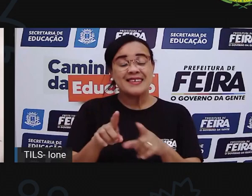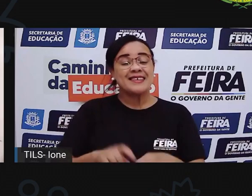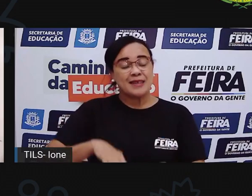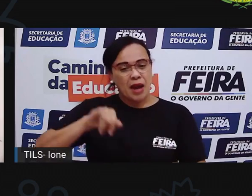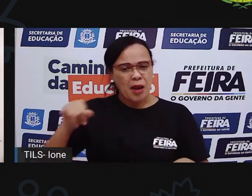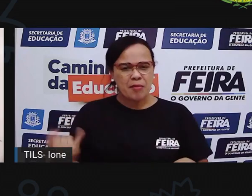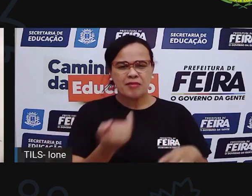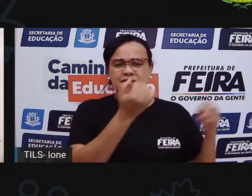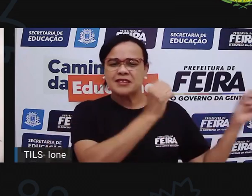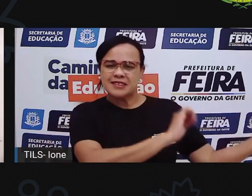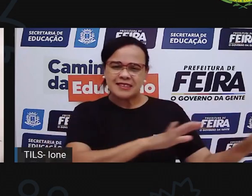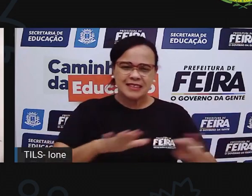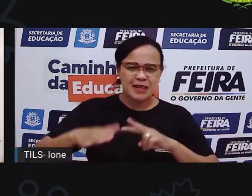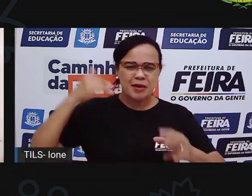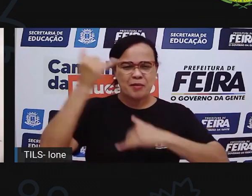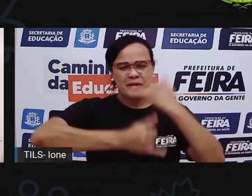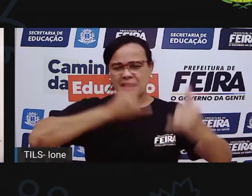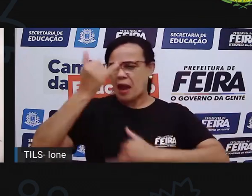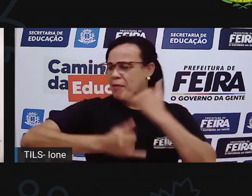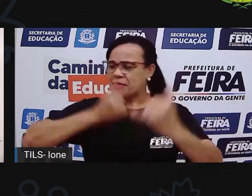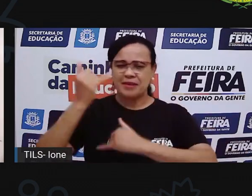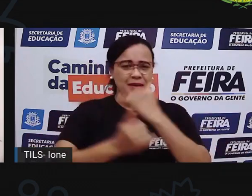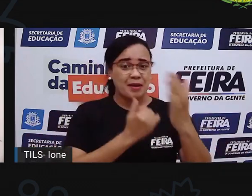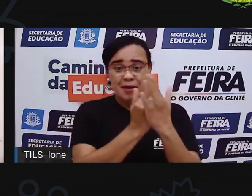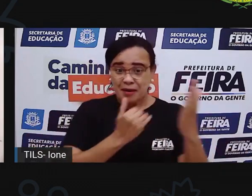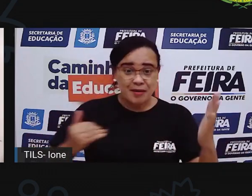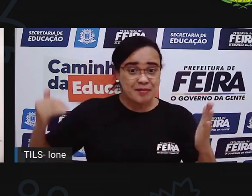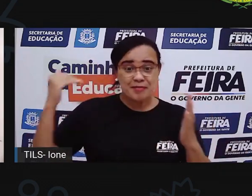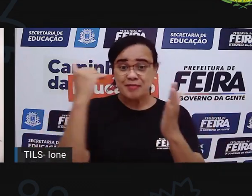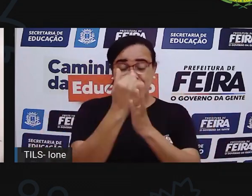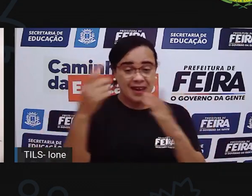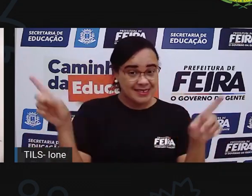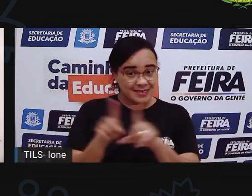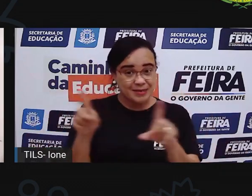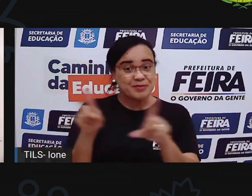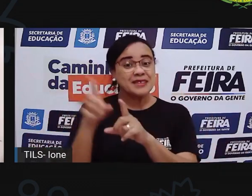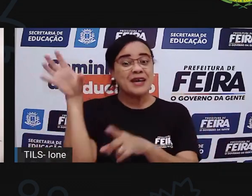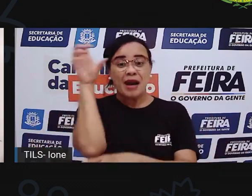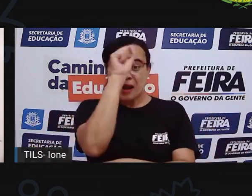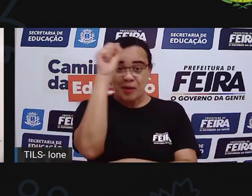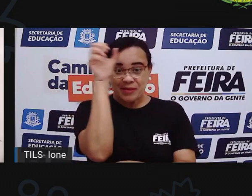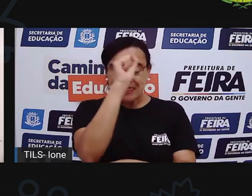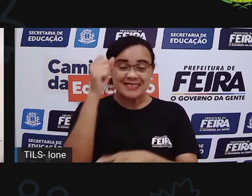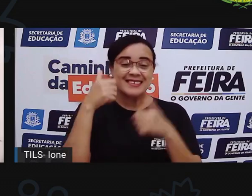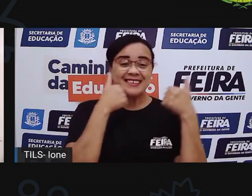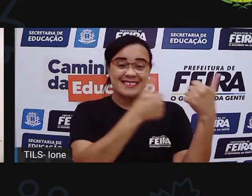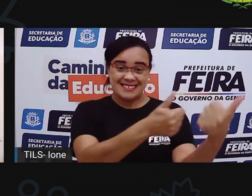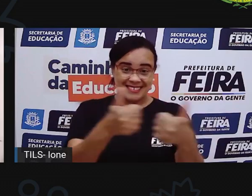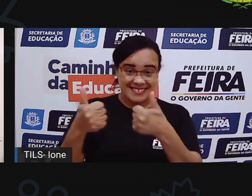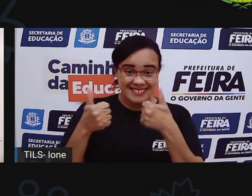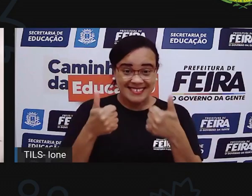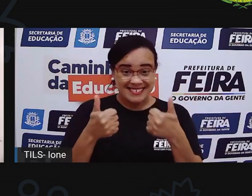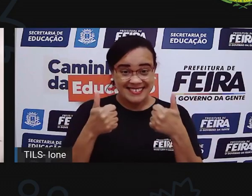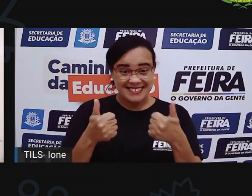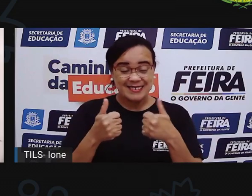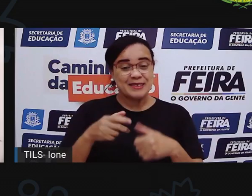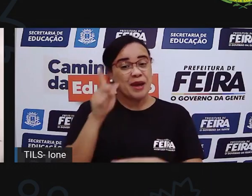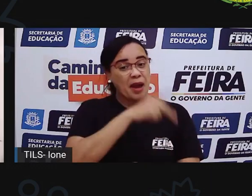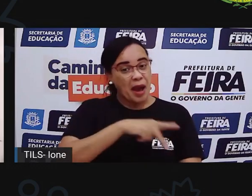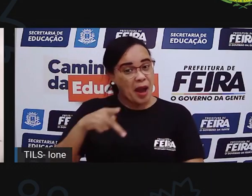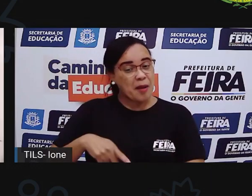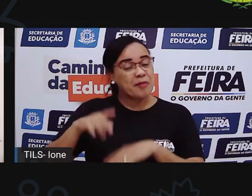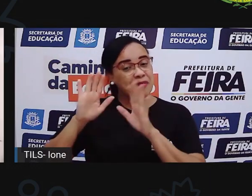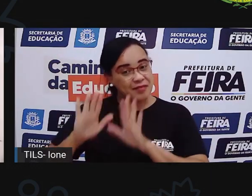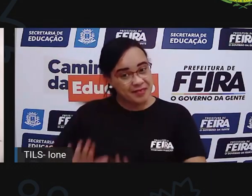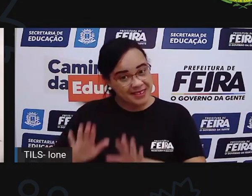semana pra se divertir bastante e aprender se divertindo, né? Que é o que a gente tá fazendo aqui hoje. Então, é isso. A Pro vai ficando por aqui.